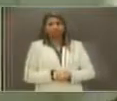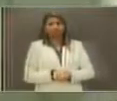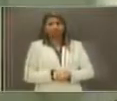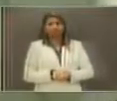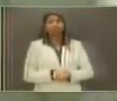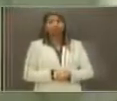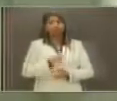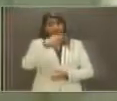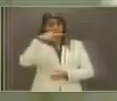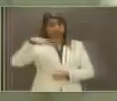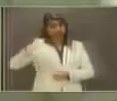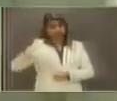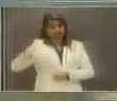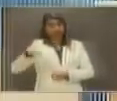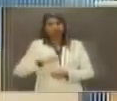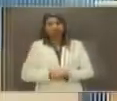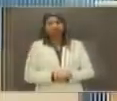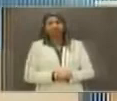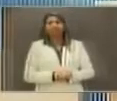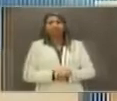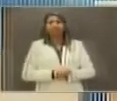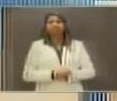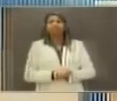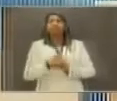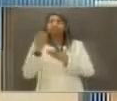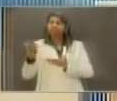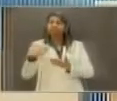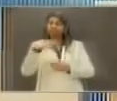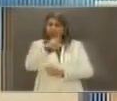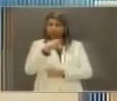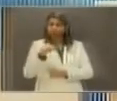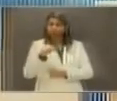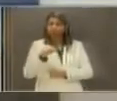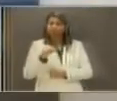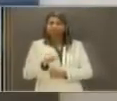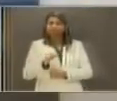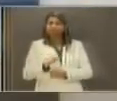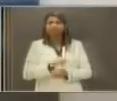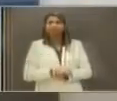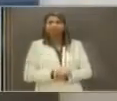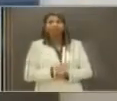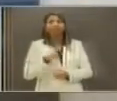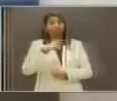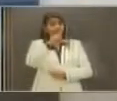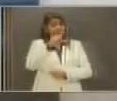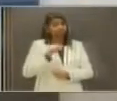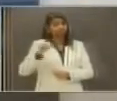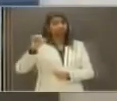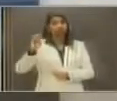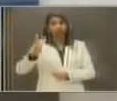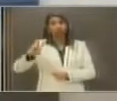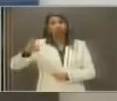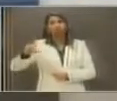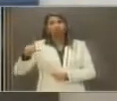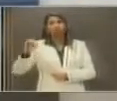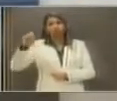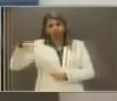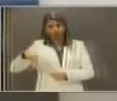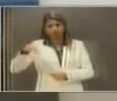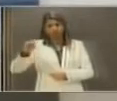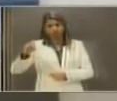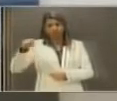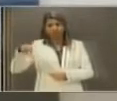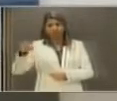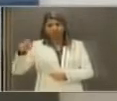José Maranhão. E o senhor escolha, por favor, para o comentário. Eu quero escolher o Wilson Santiago para comentar. Não pode,